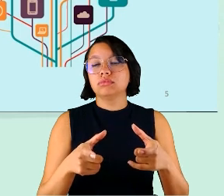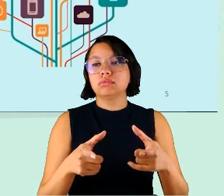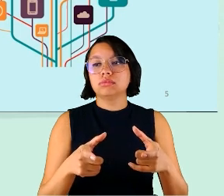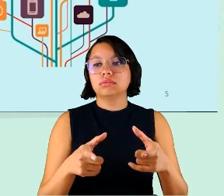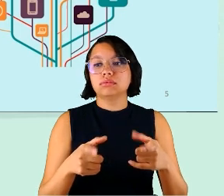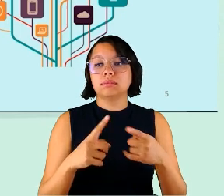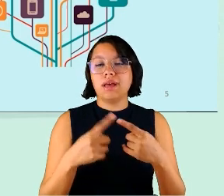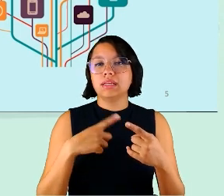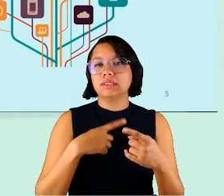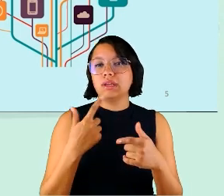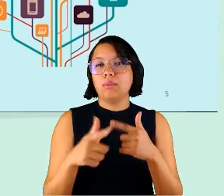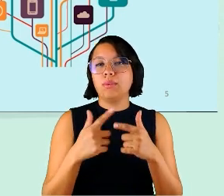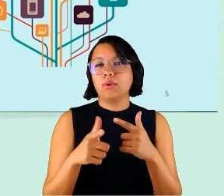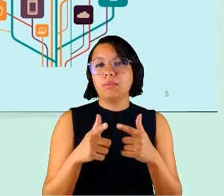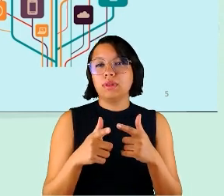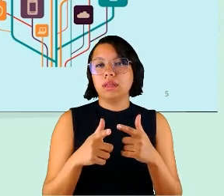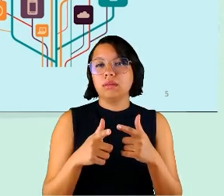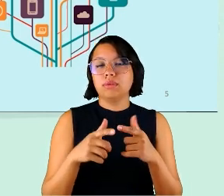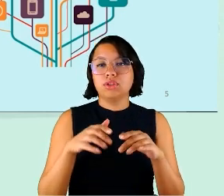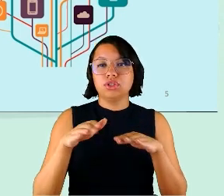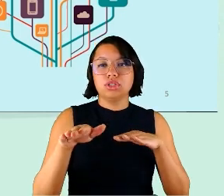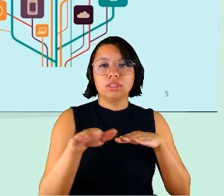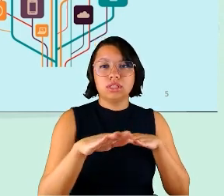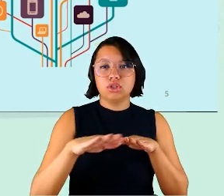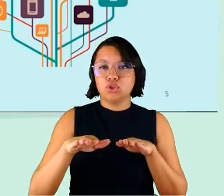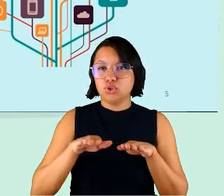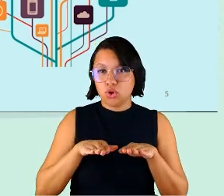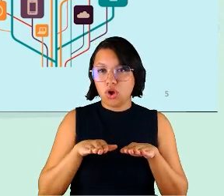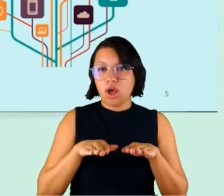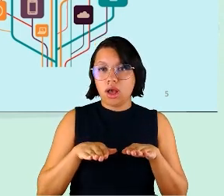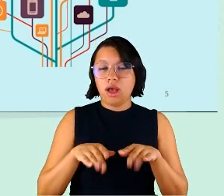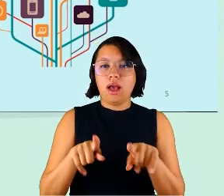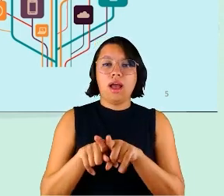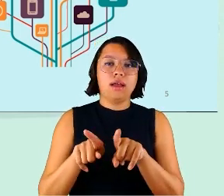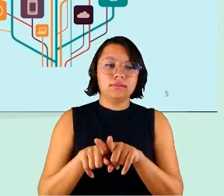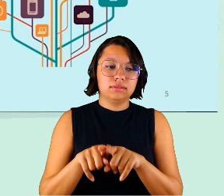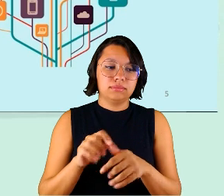mas havia um problema de estacionamento e também de